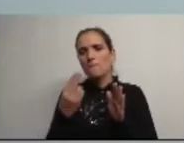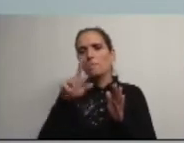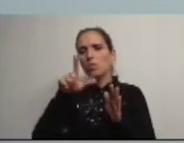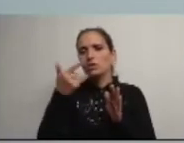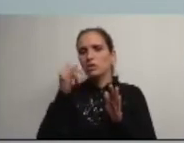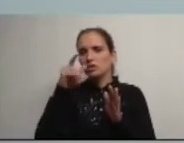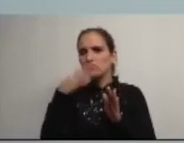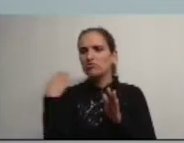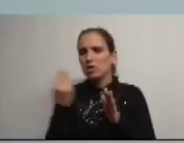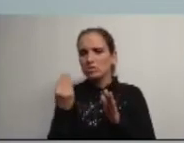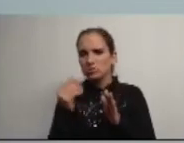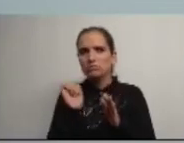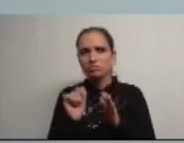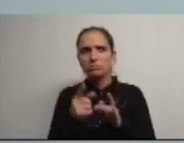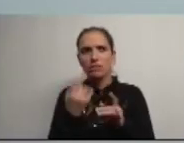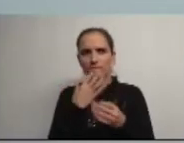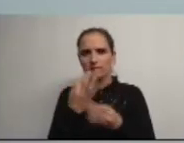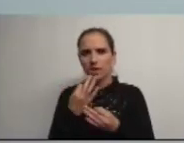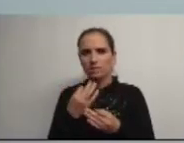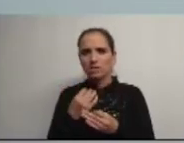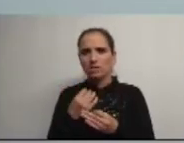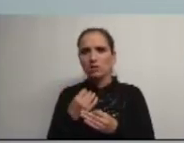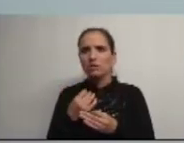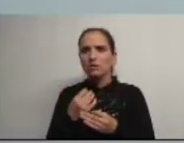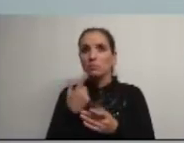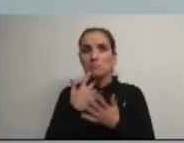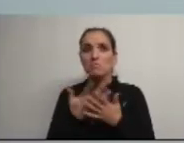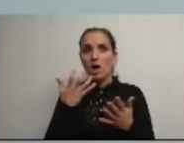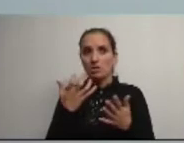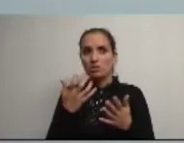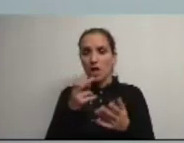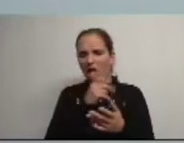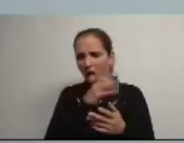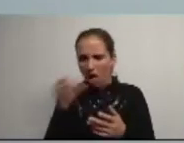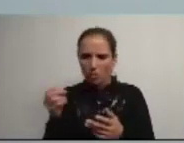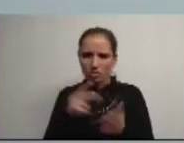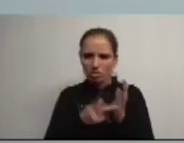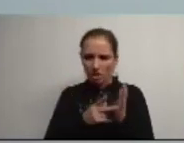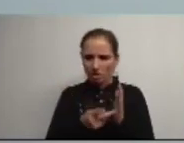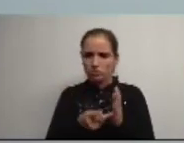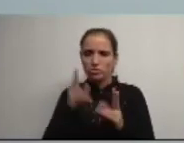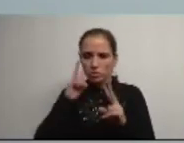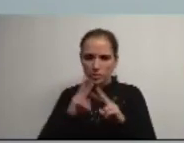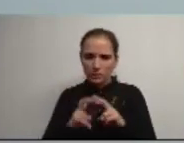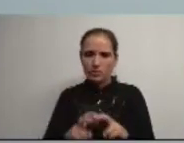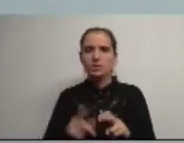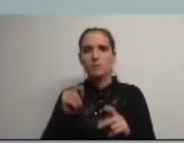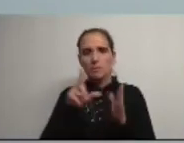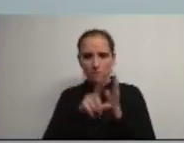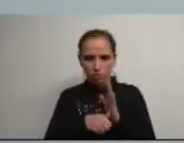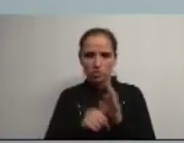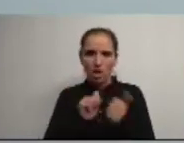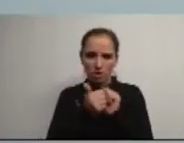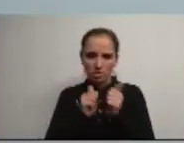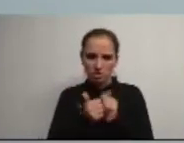as derrapagens são evidentes e documentadas decorrentes de erros técnicos de apreciação e projetos de